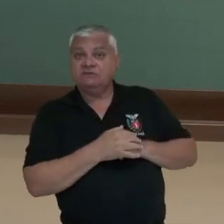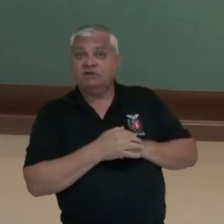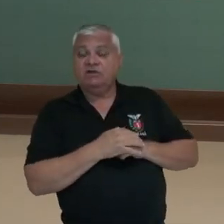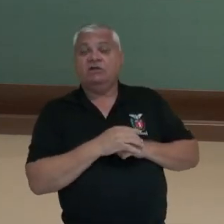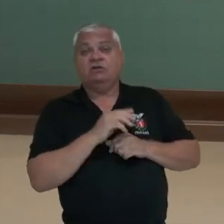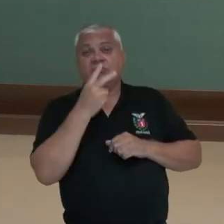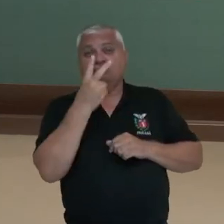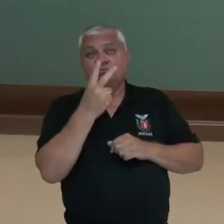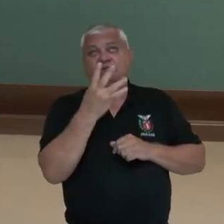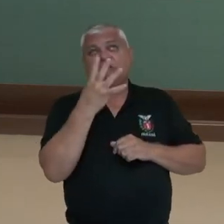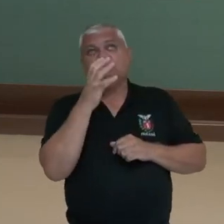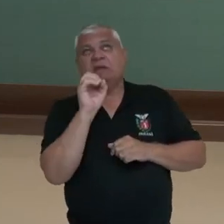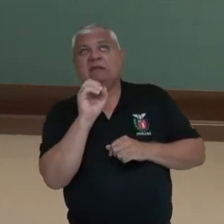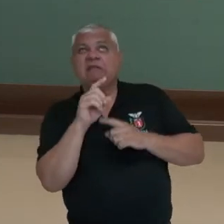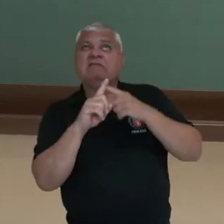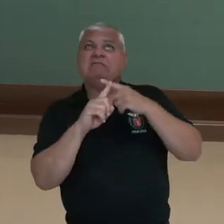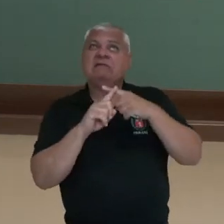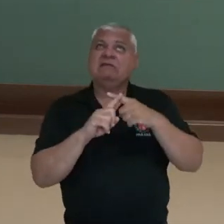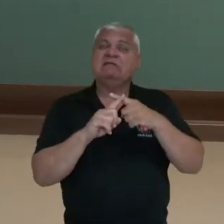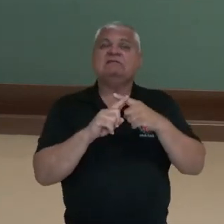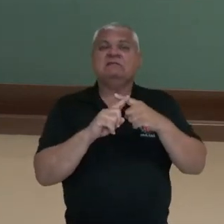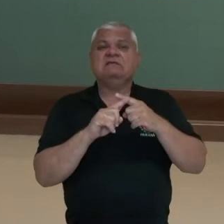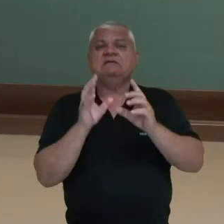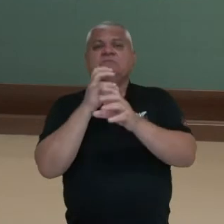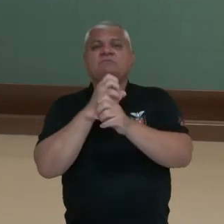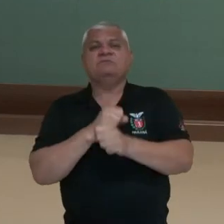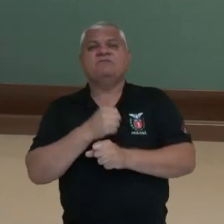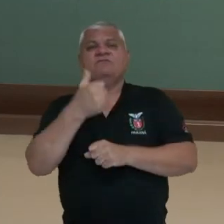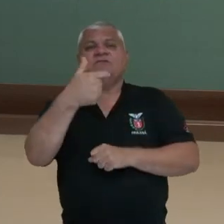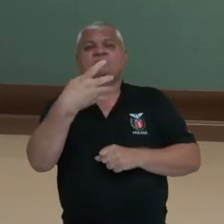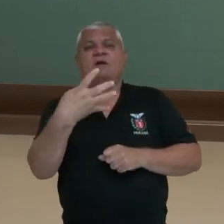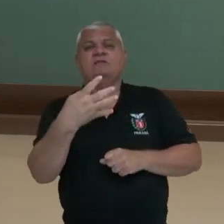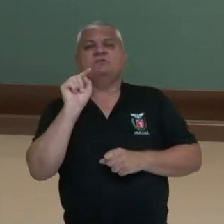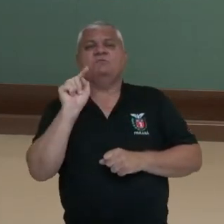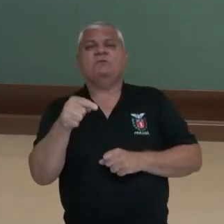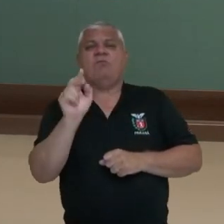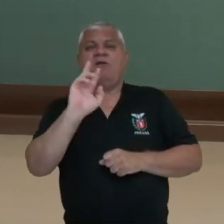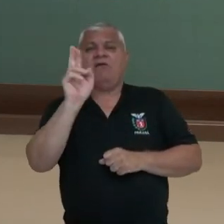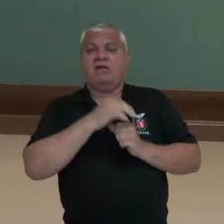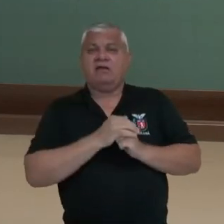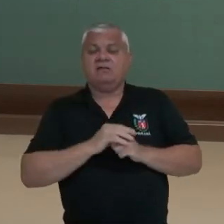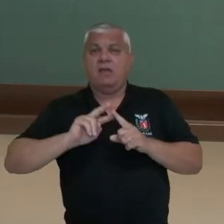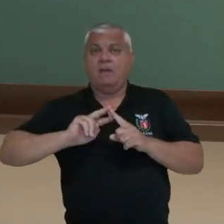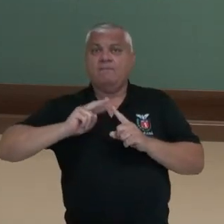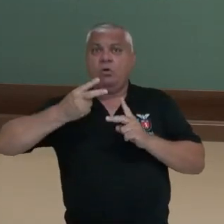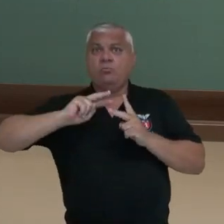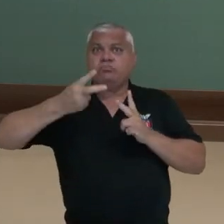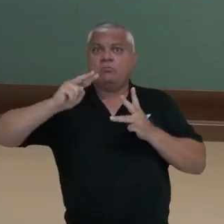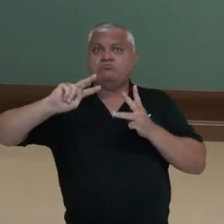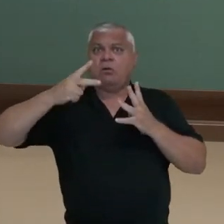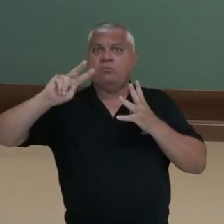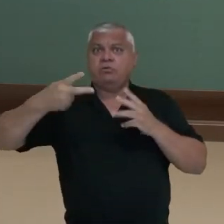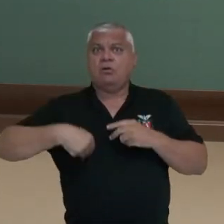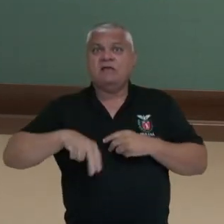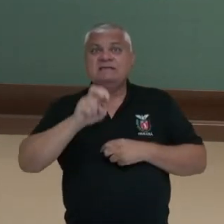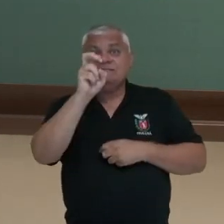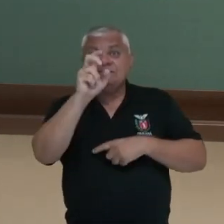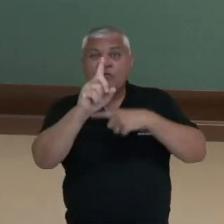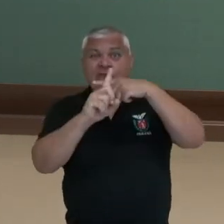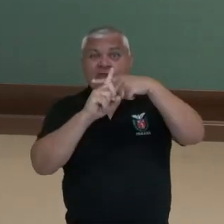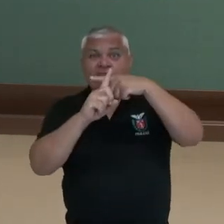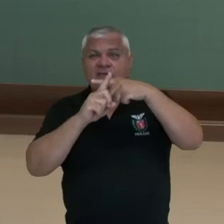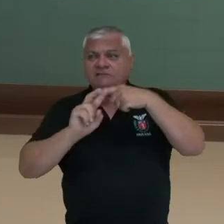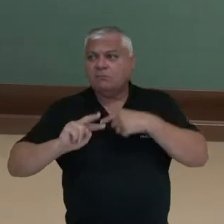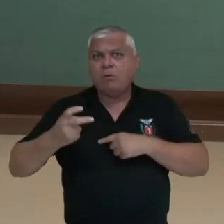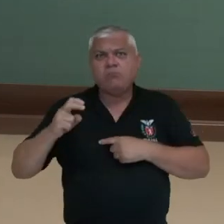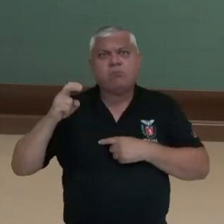meses e 20 anos, ela teria 24 mil reais. Ou seja, ela tem quase 5 vezes a